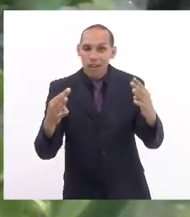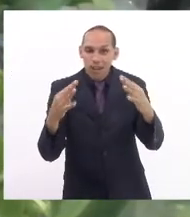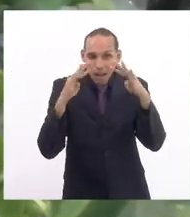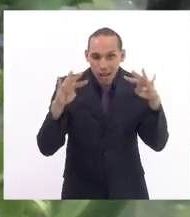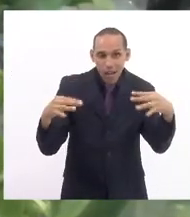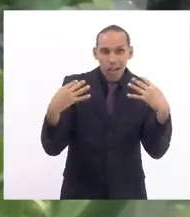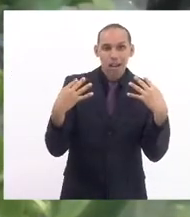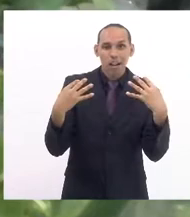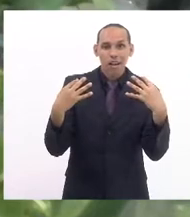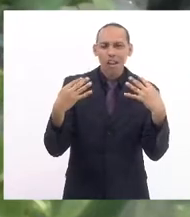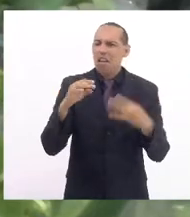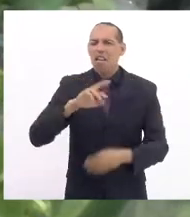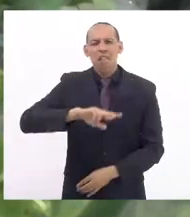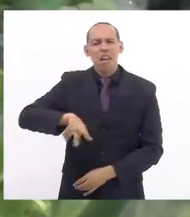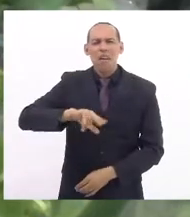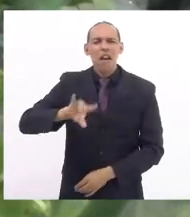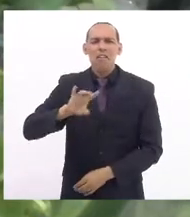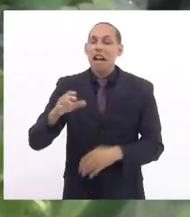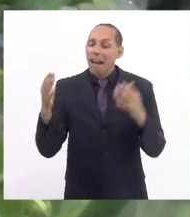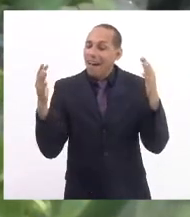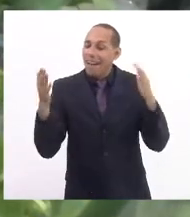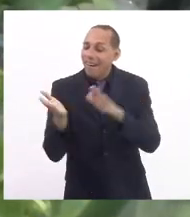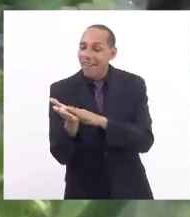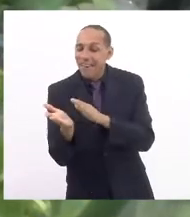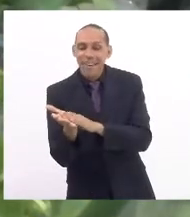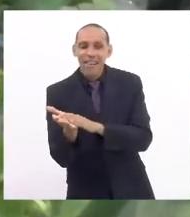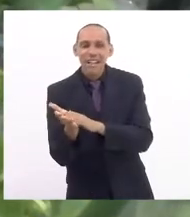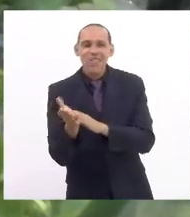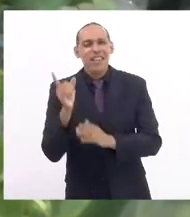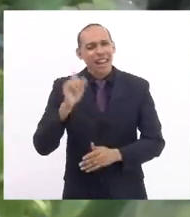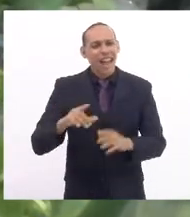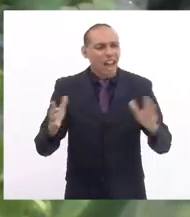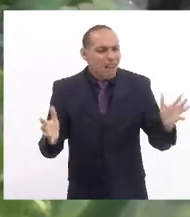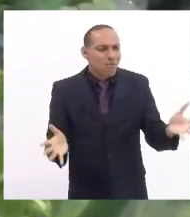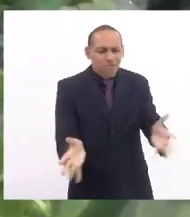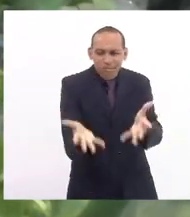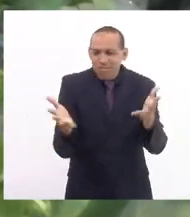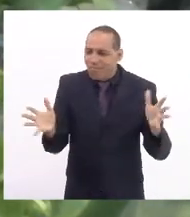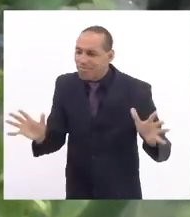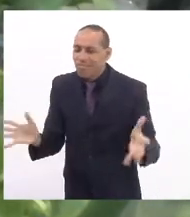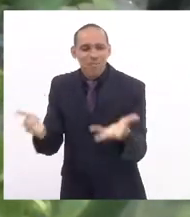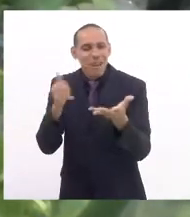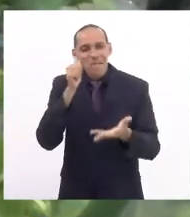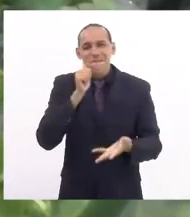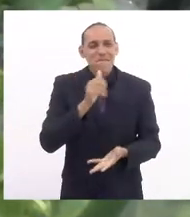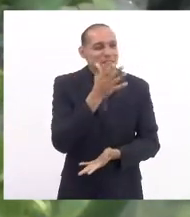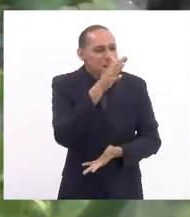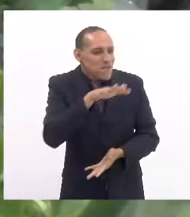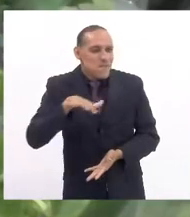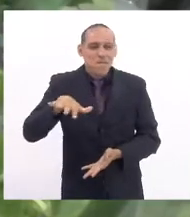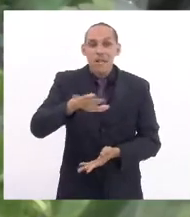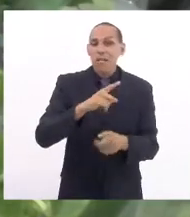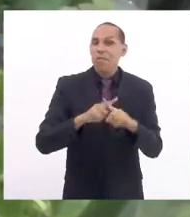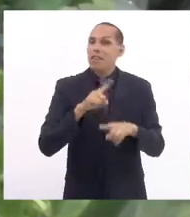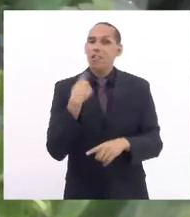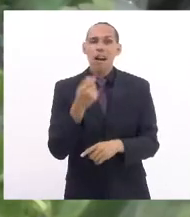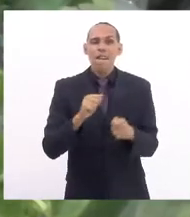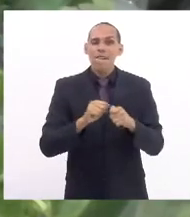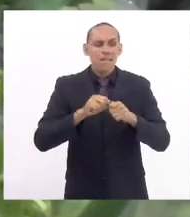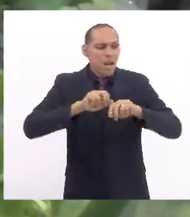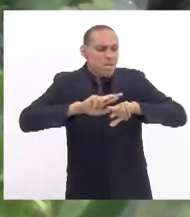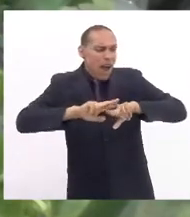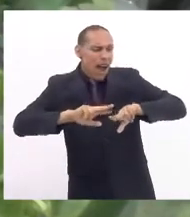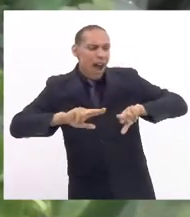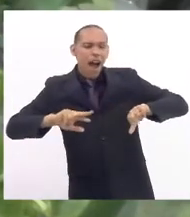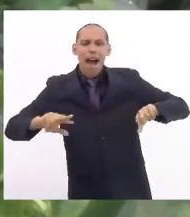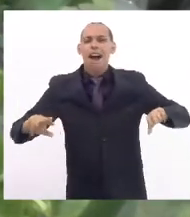que não é simplesmente dar um parabéns, mas é de fato exaltar a figura feminina, porque fazemos coisas, deputada Tia